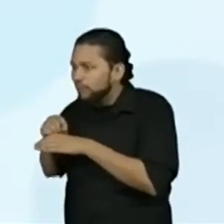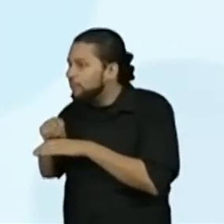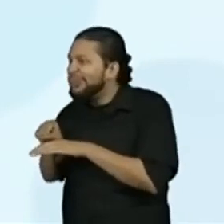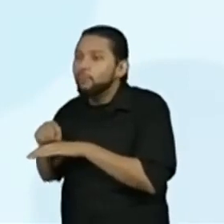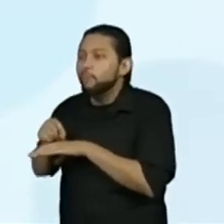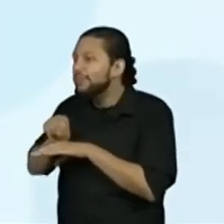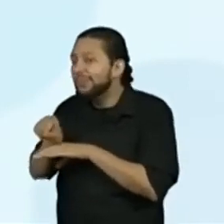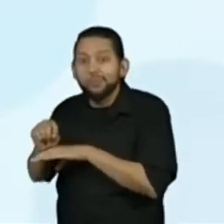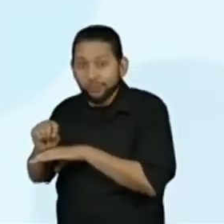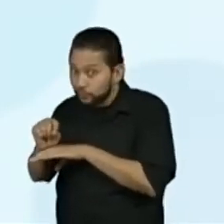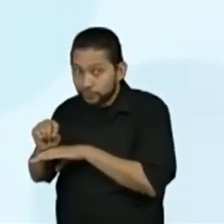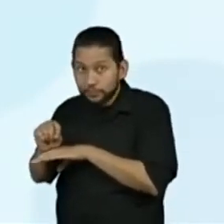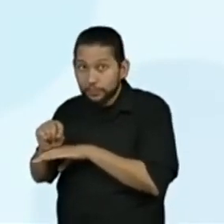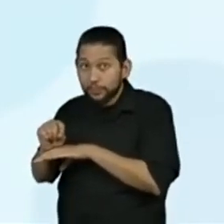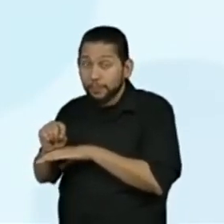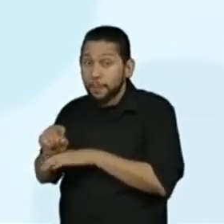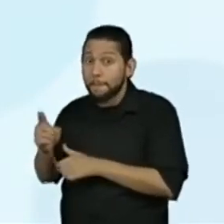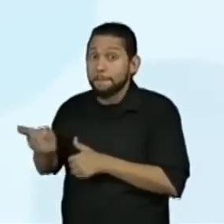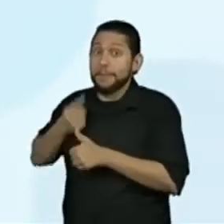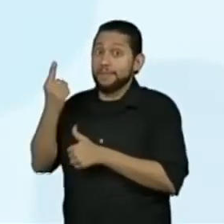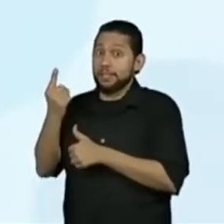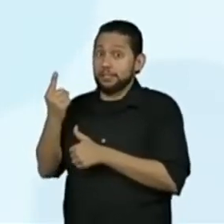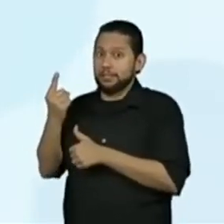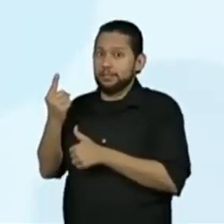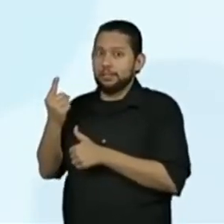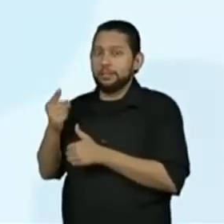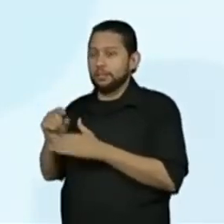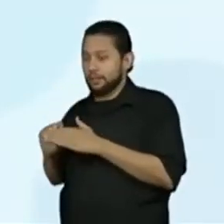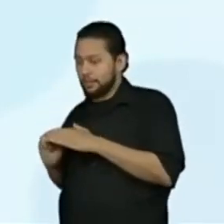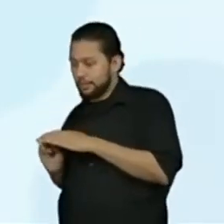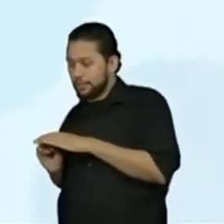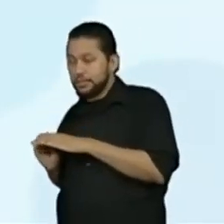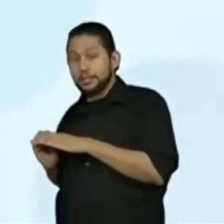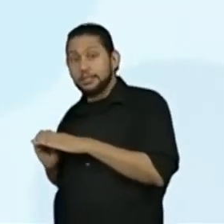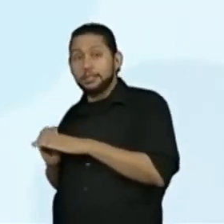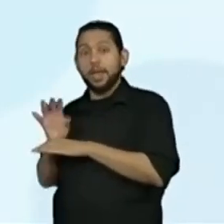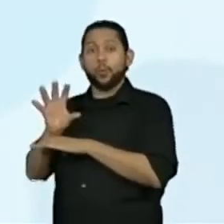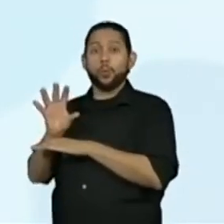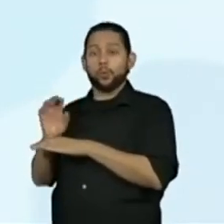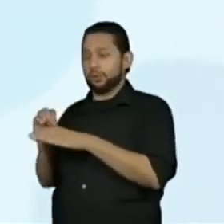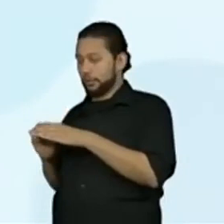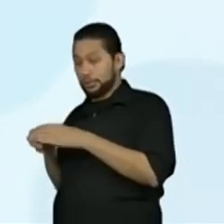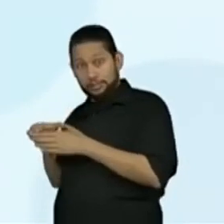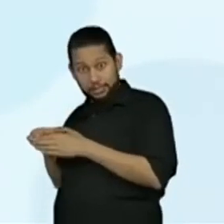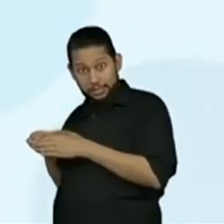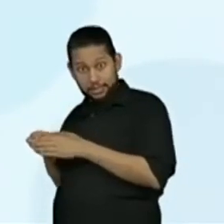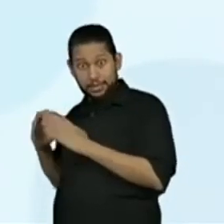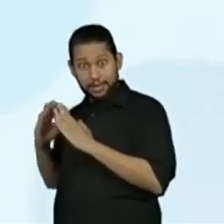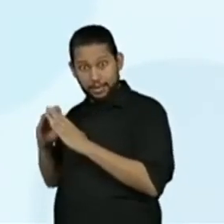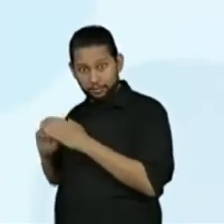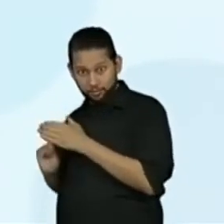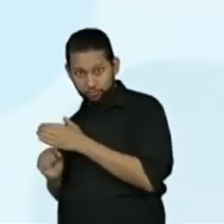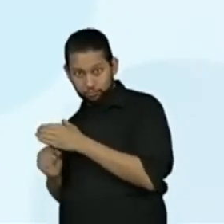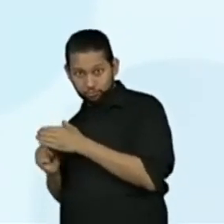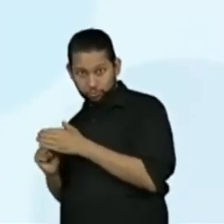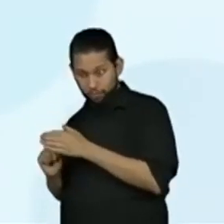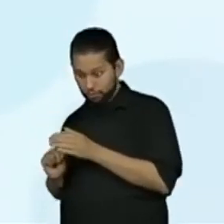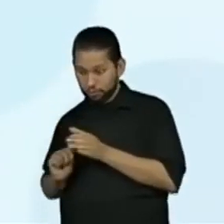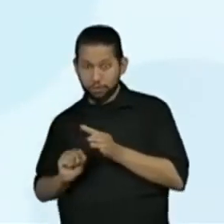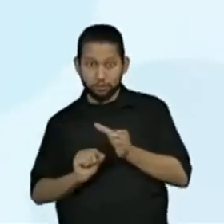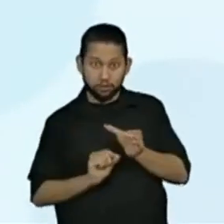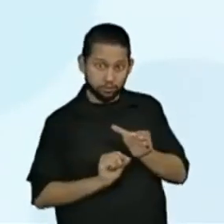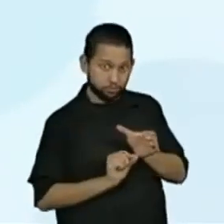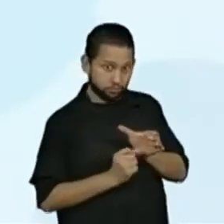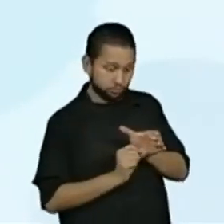do buraco pela primeira vez. Saiu, indica uma ação desse ratinho. Então, olha só,